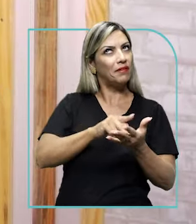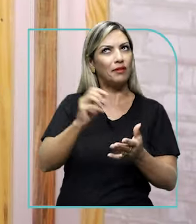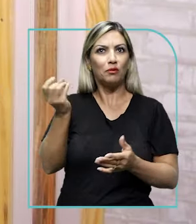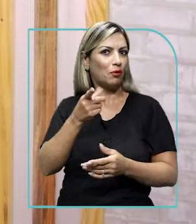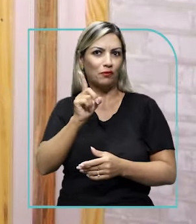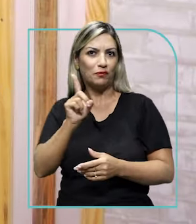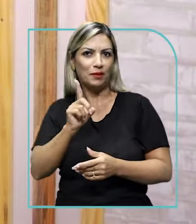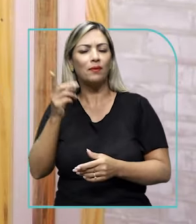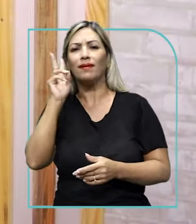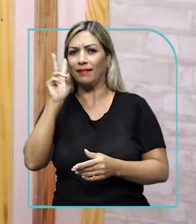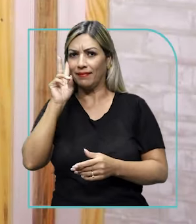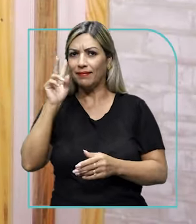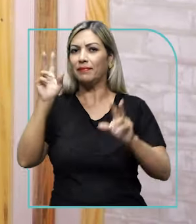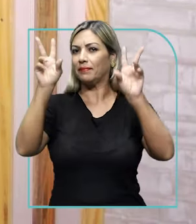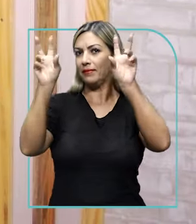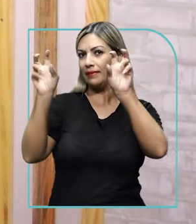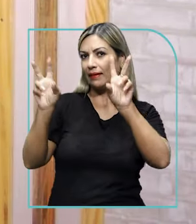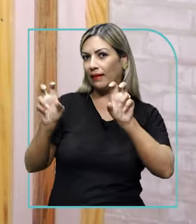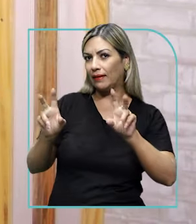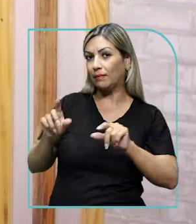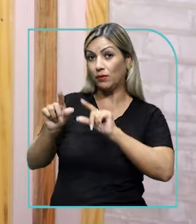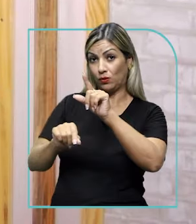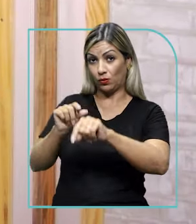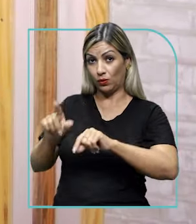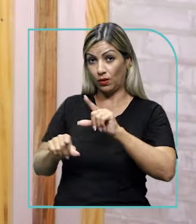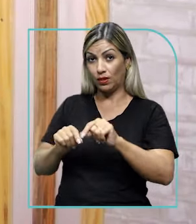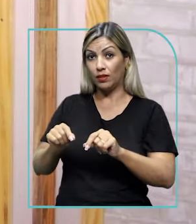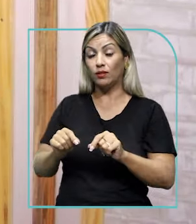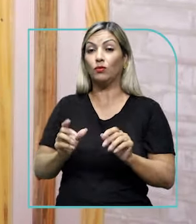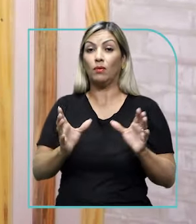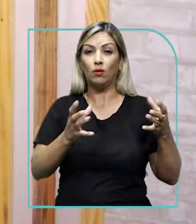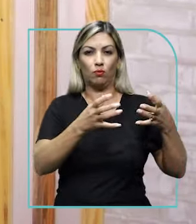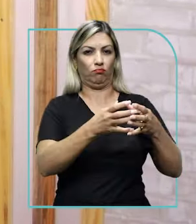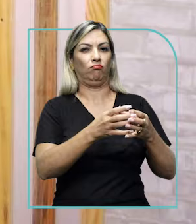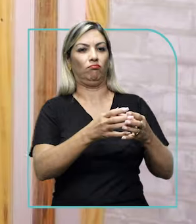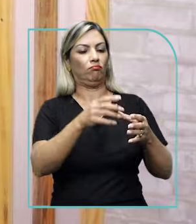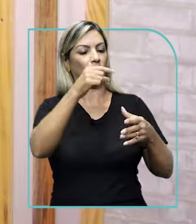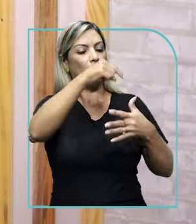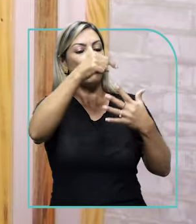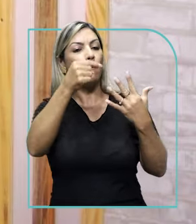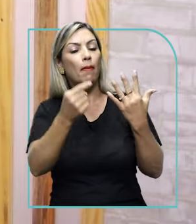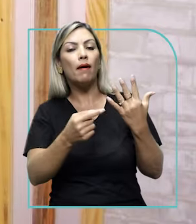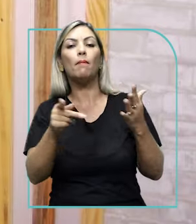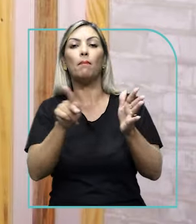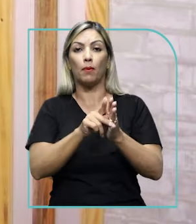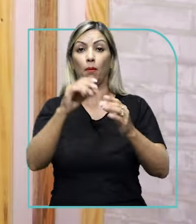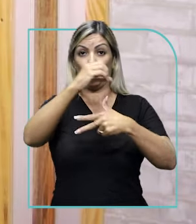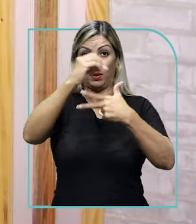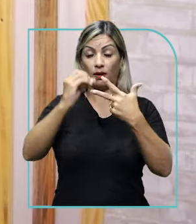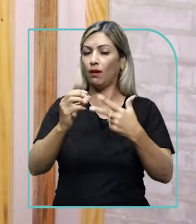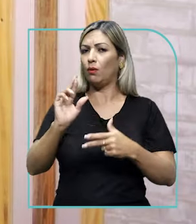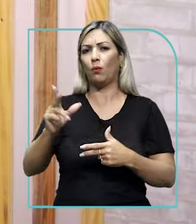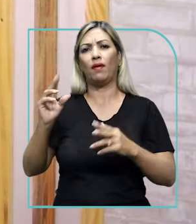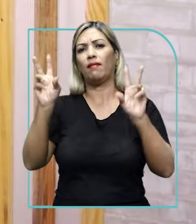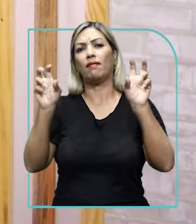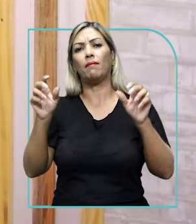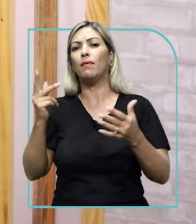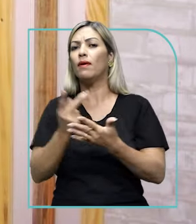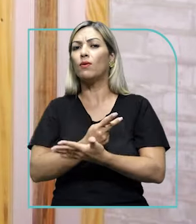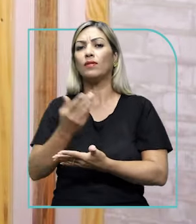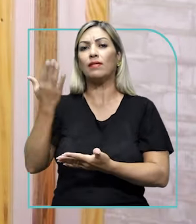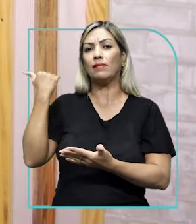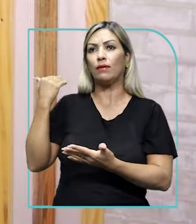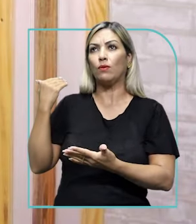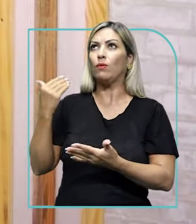né? Lembra que os temas escolhidos pelo Banco Nacional de Itens lá no Enem não são temas que aconteceram